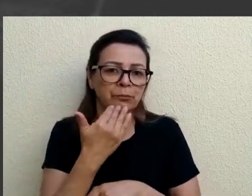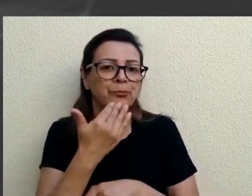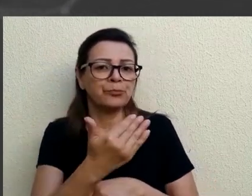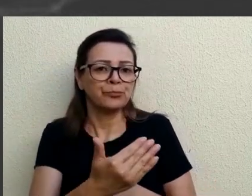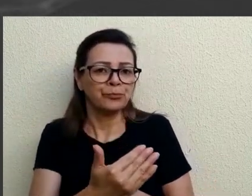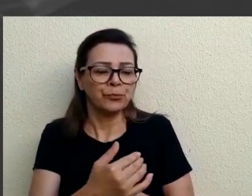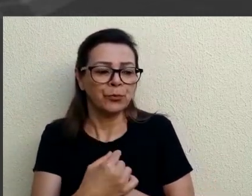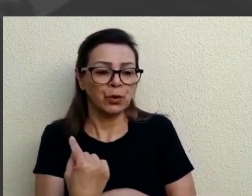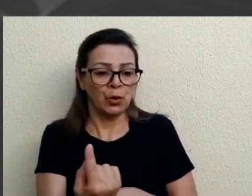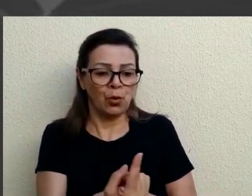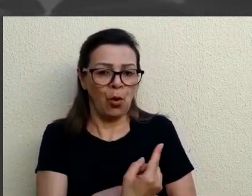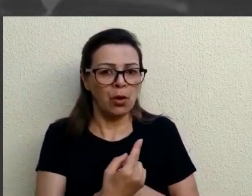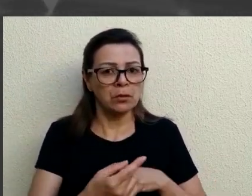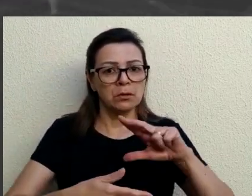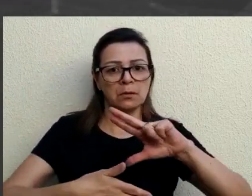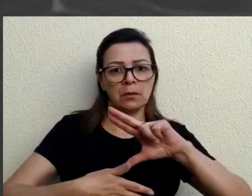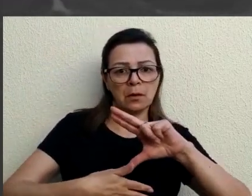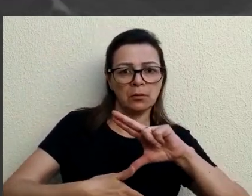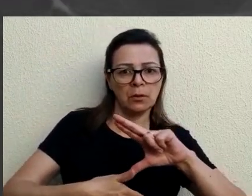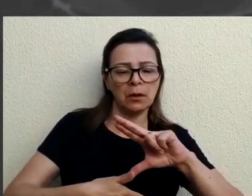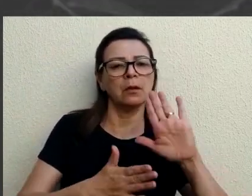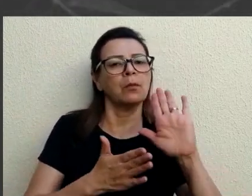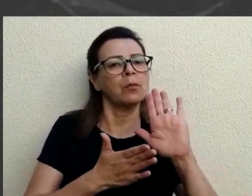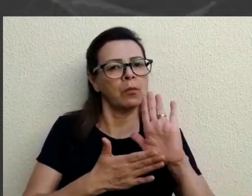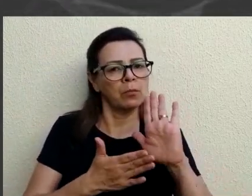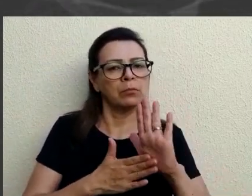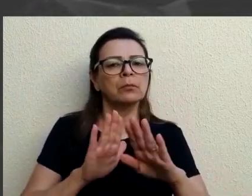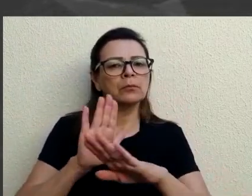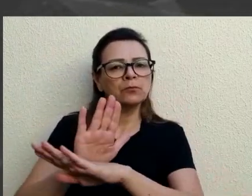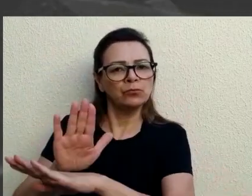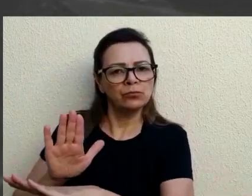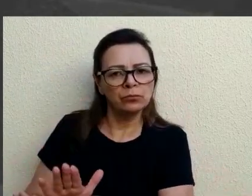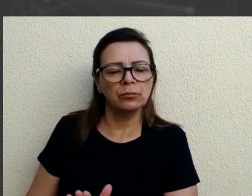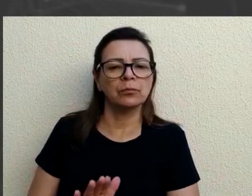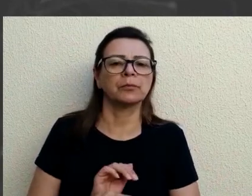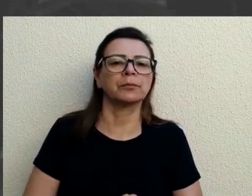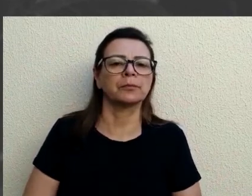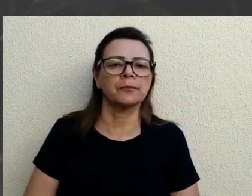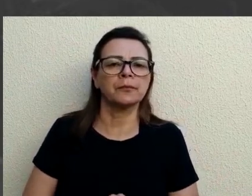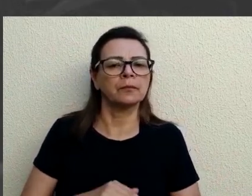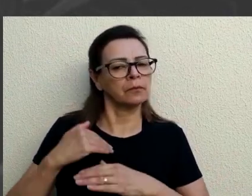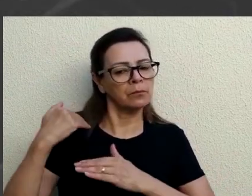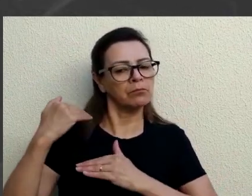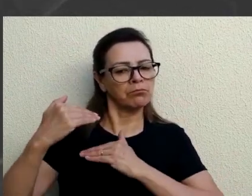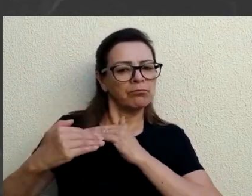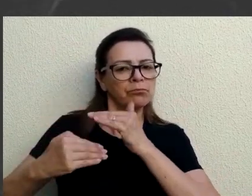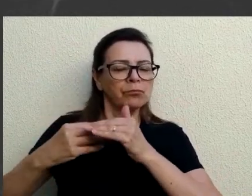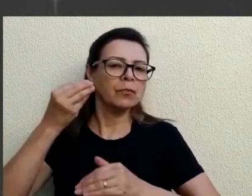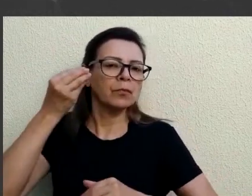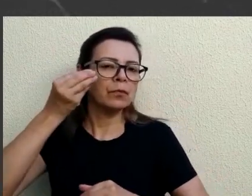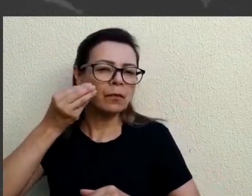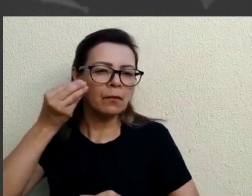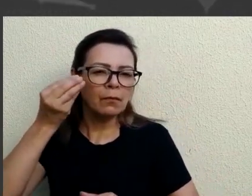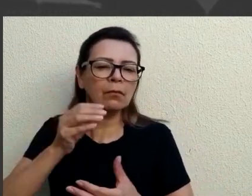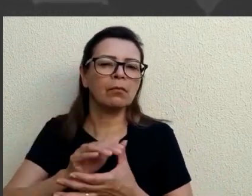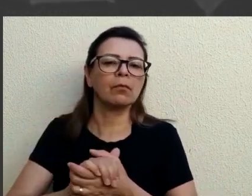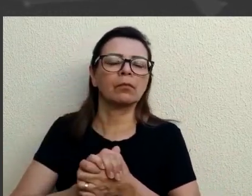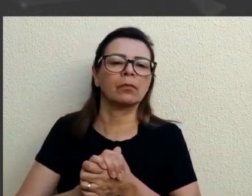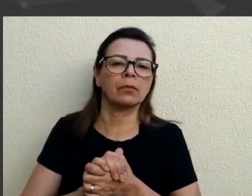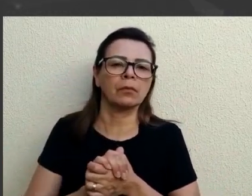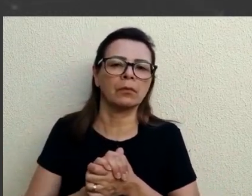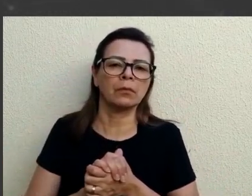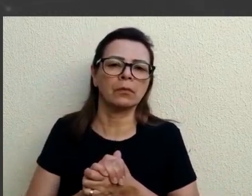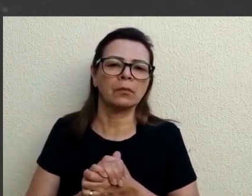Iguaçu, e a gente, enquanto instituição, a gente se propôs a colaborar desenvolvendo esse teste